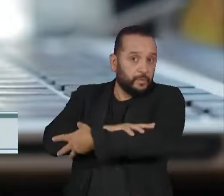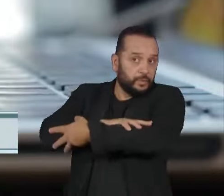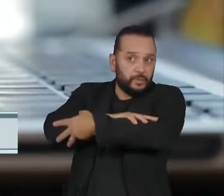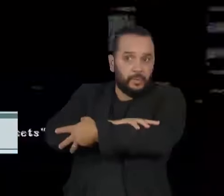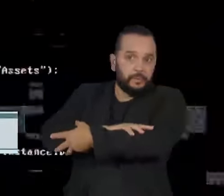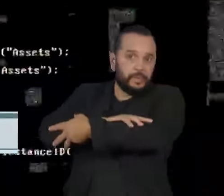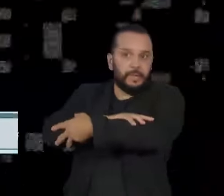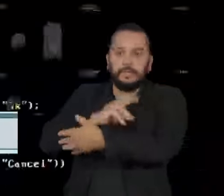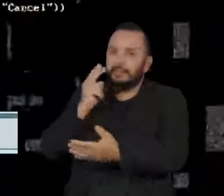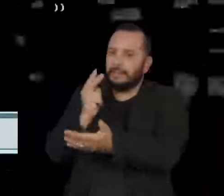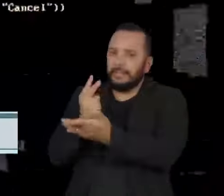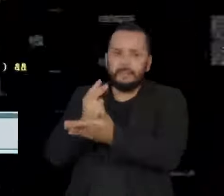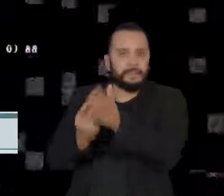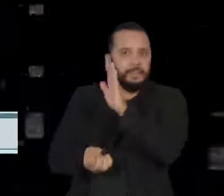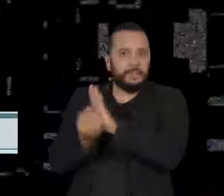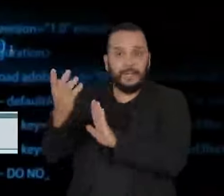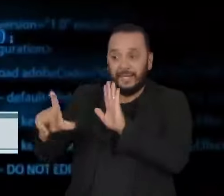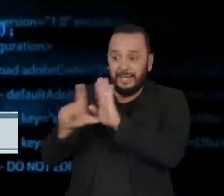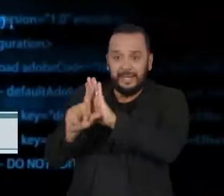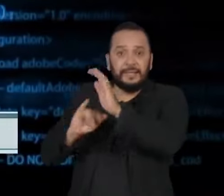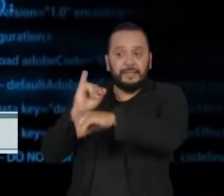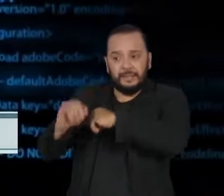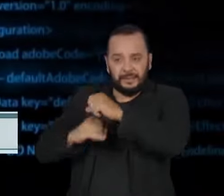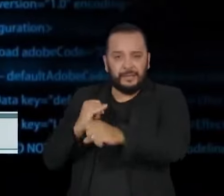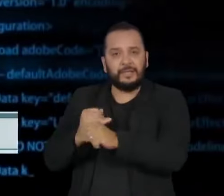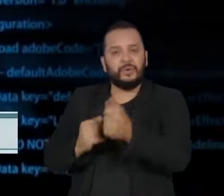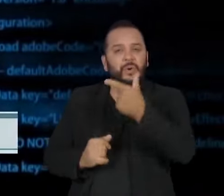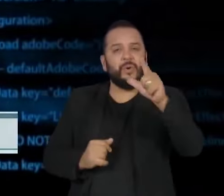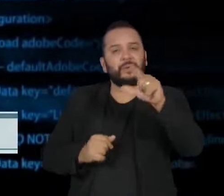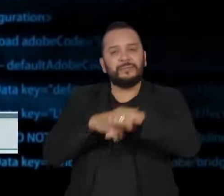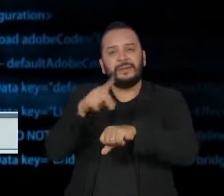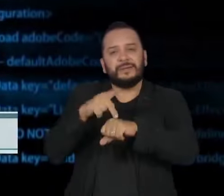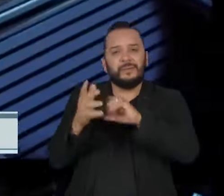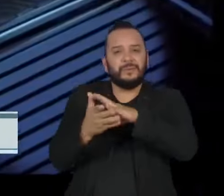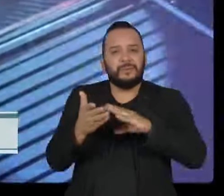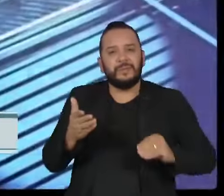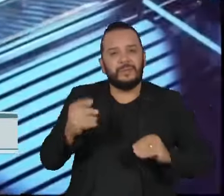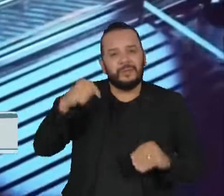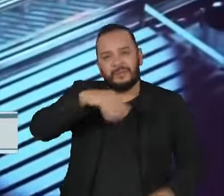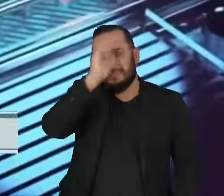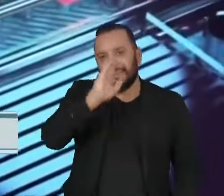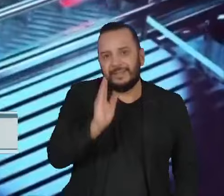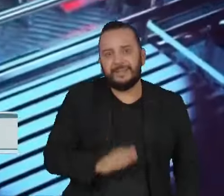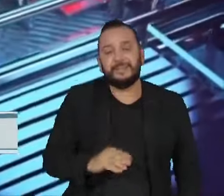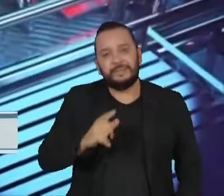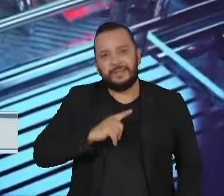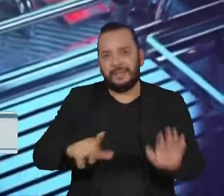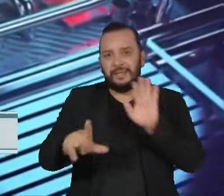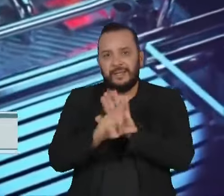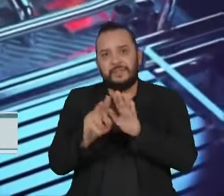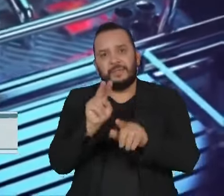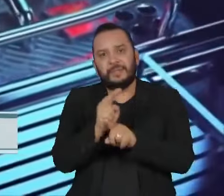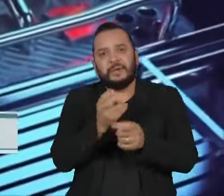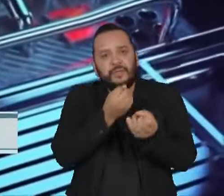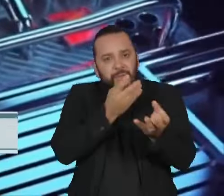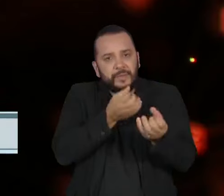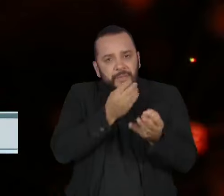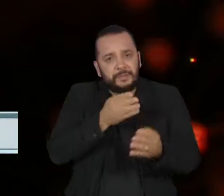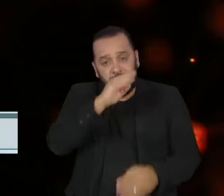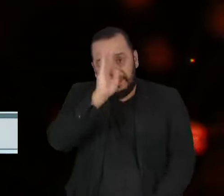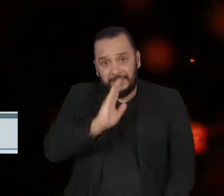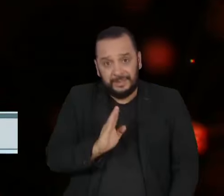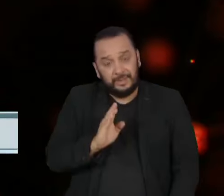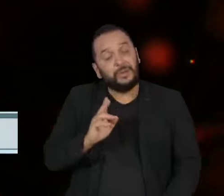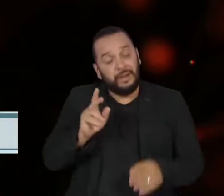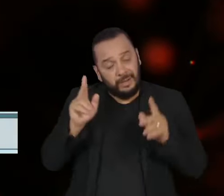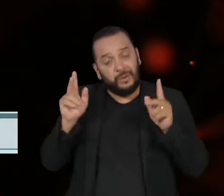servindo de modelo para outros países. Foi assim, por exemplo, com a Lei Geral de Proteção de Dados do Brasil, inspirada nas regras de